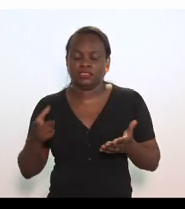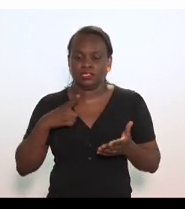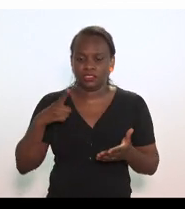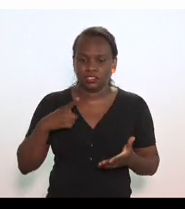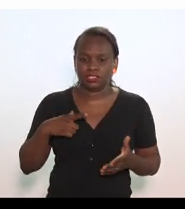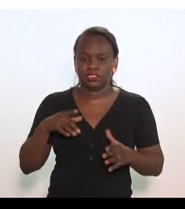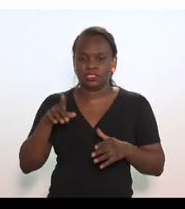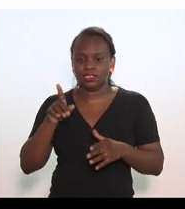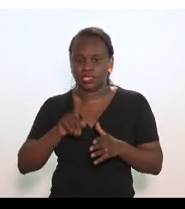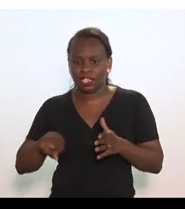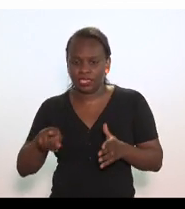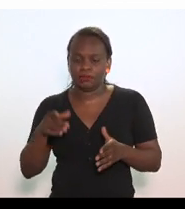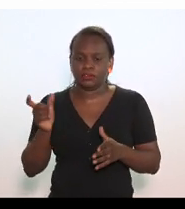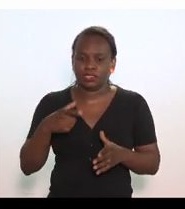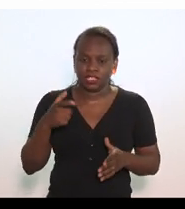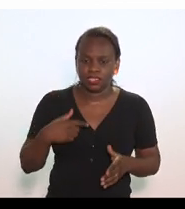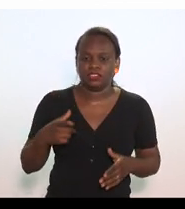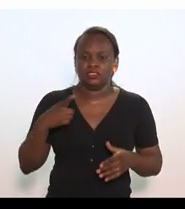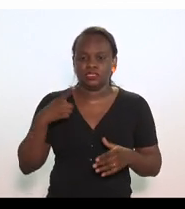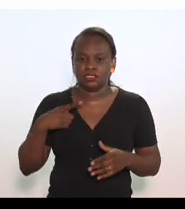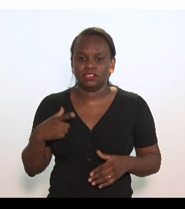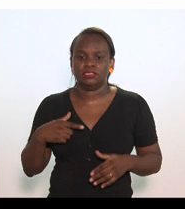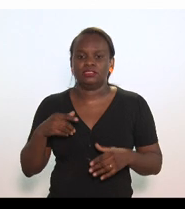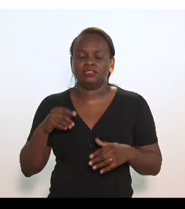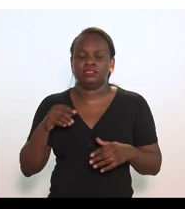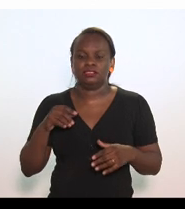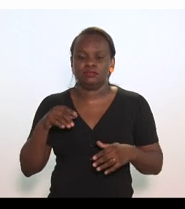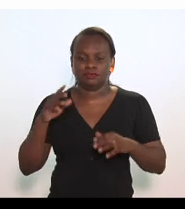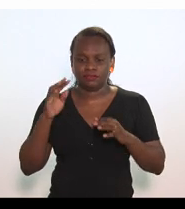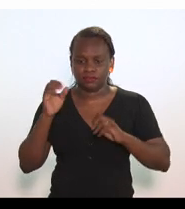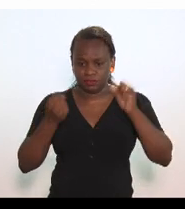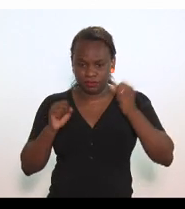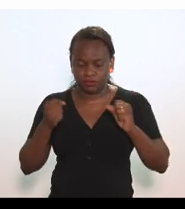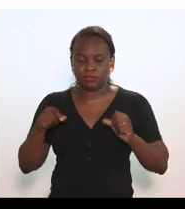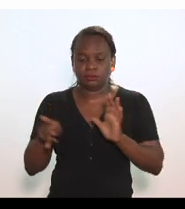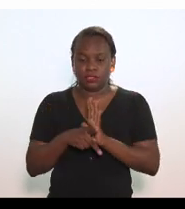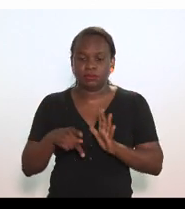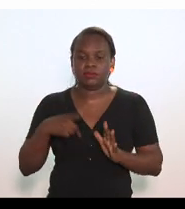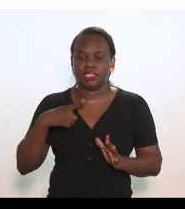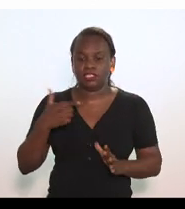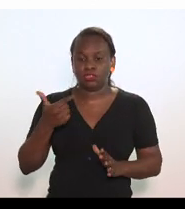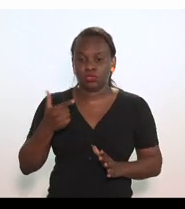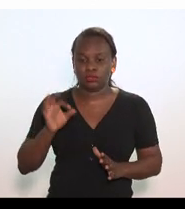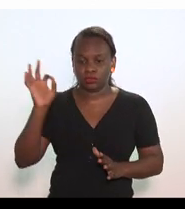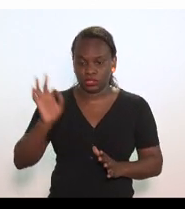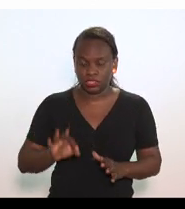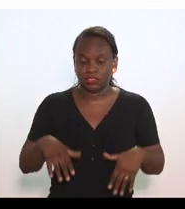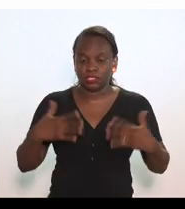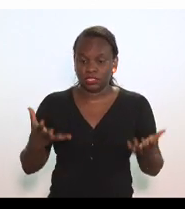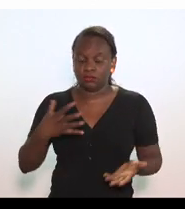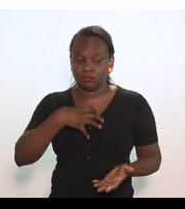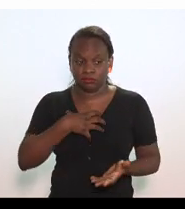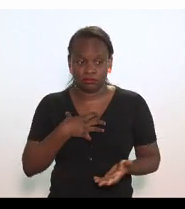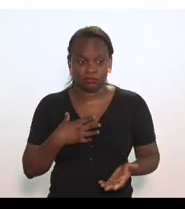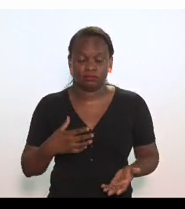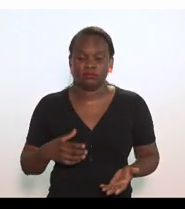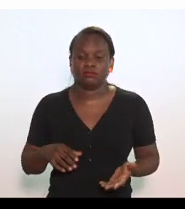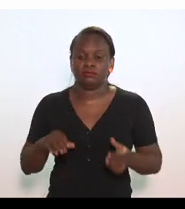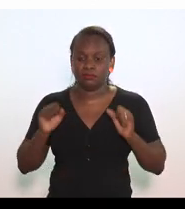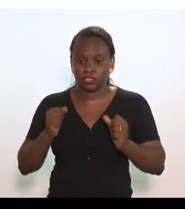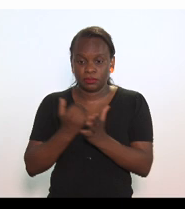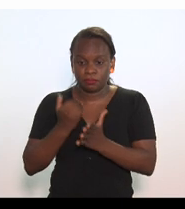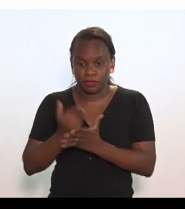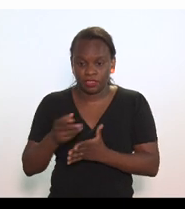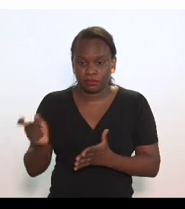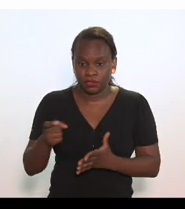débito e crédito, hoje, elas são majoritariamente atendidas pela indústria de outro estado, que recebe 12%. Então, impacto, além da arrecadação maior